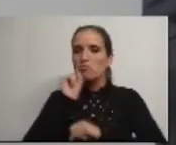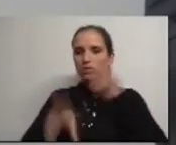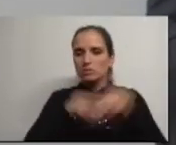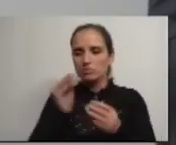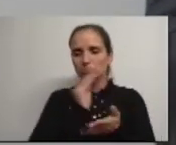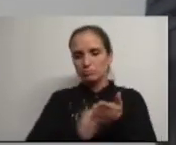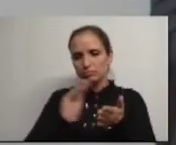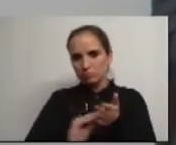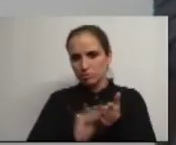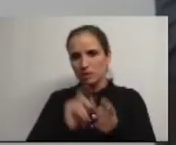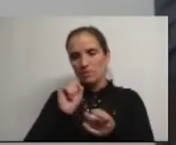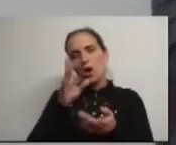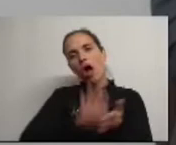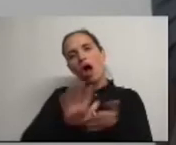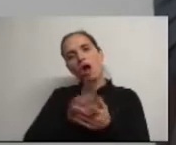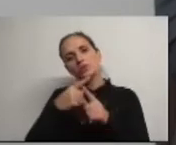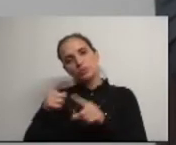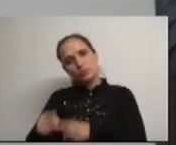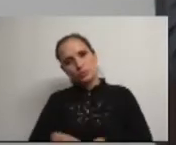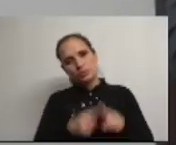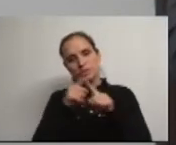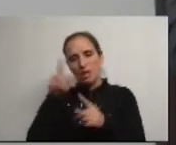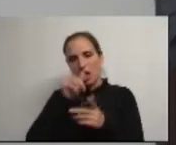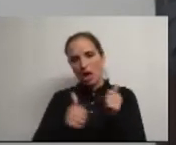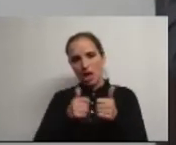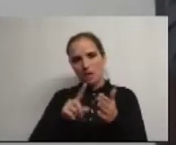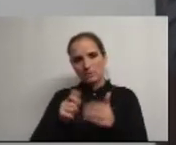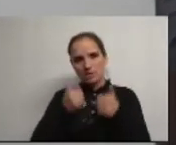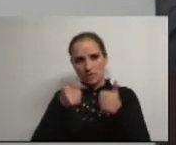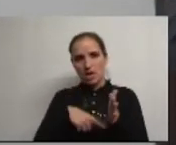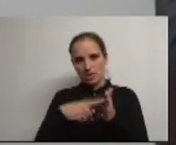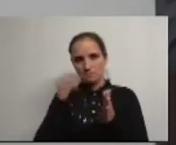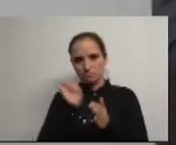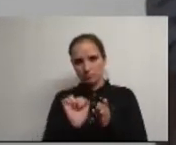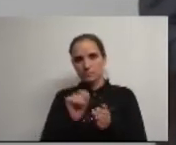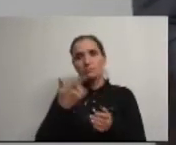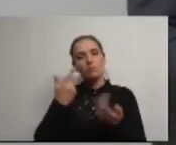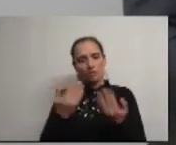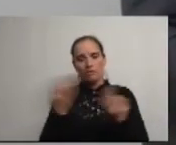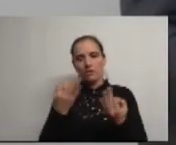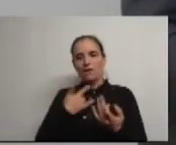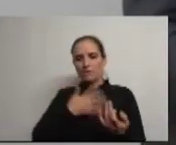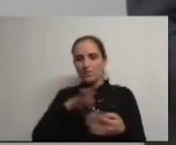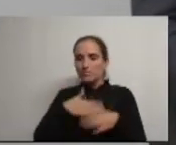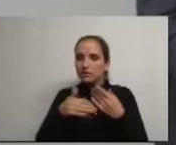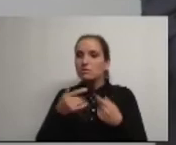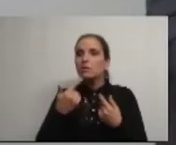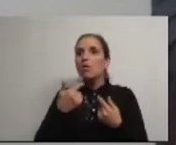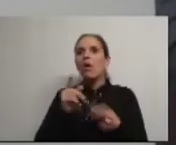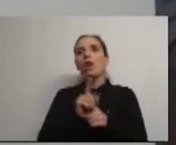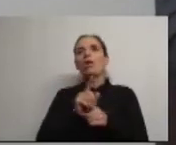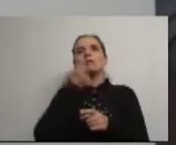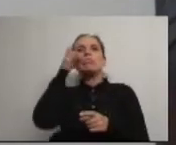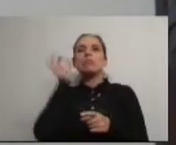administrativa e noutras áreas no nosso Conselho. Por isso, queremos fazê-lo, mas não o vamos fazer a todo